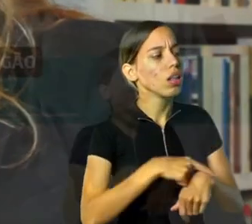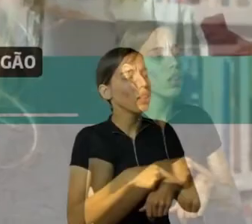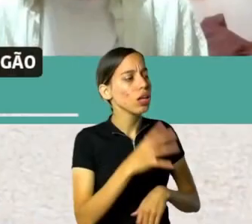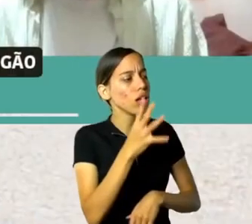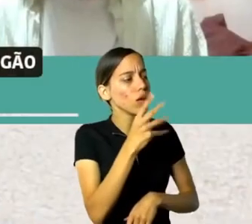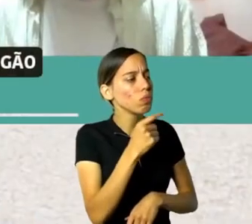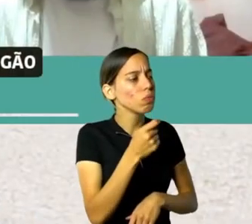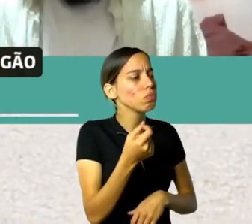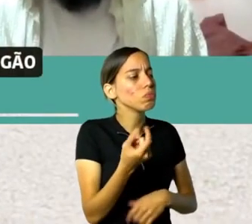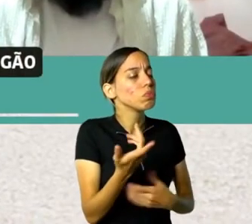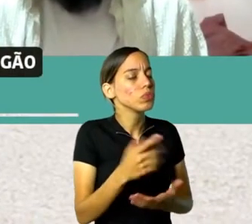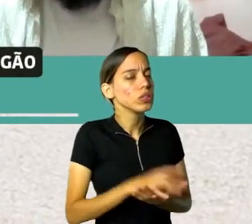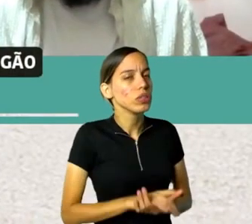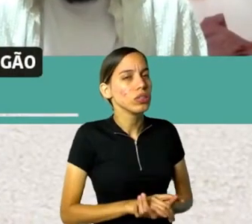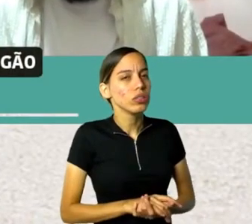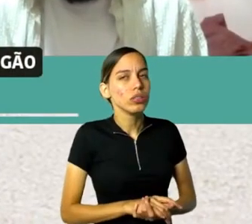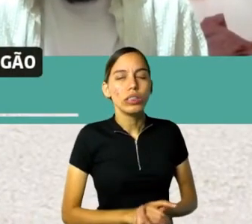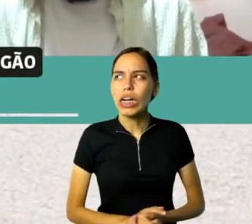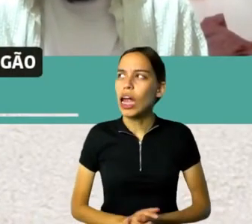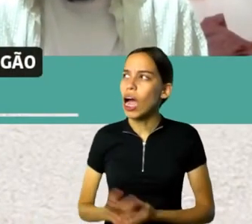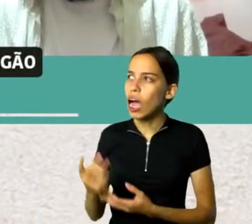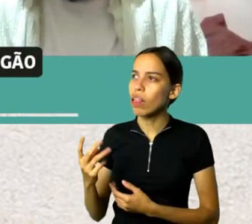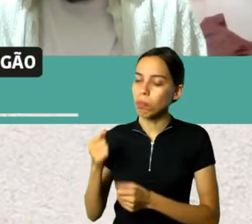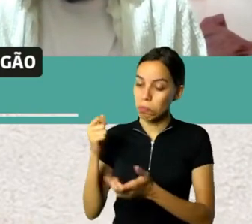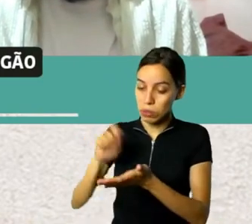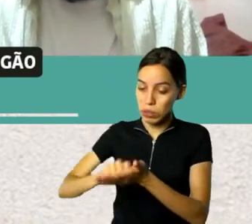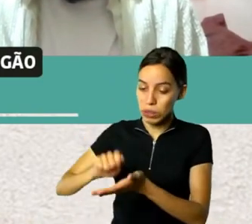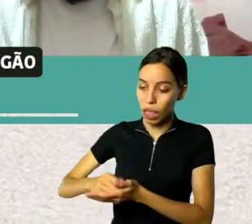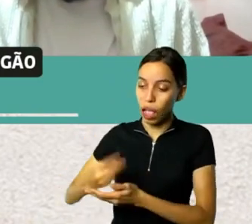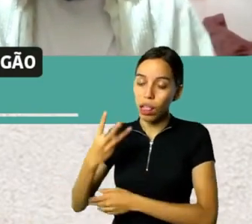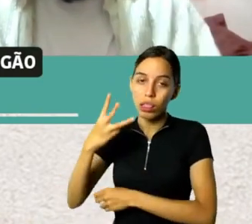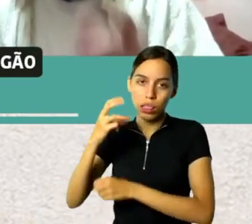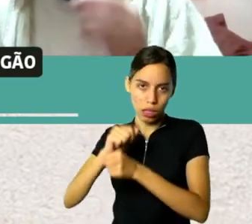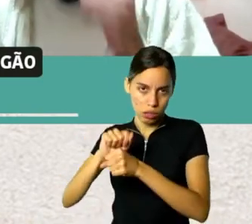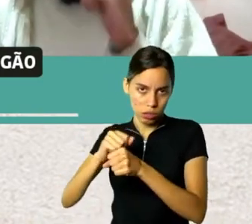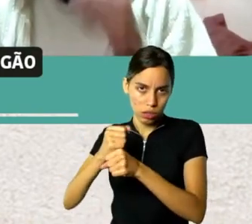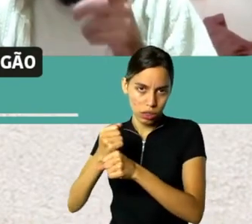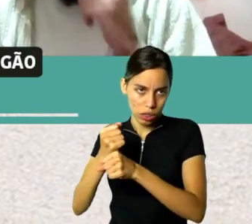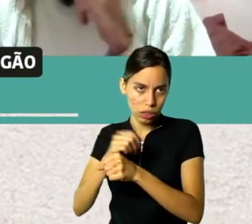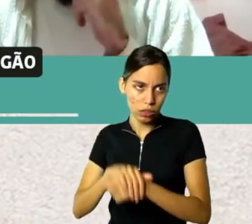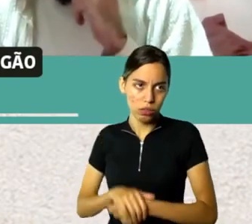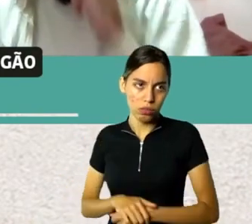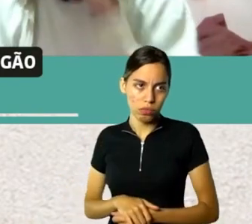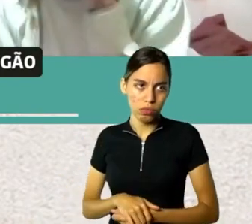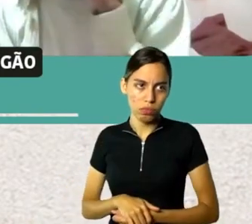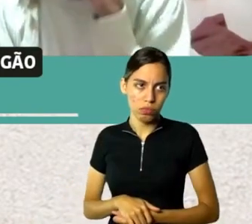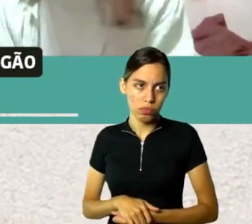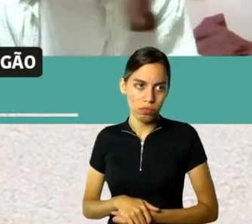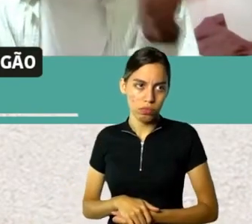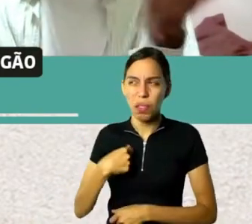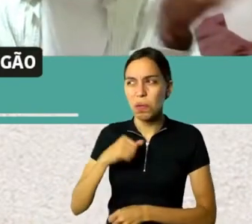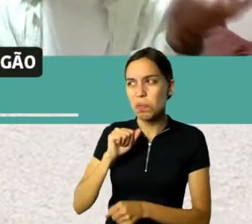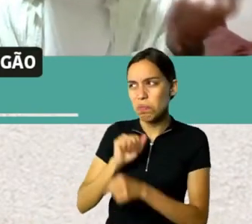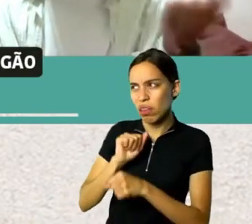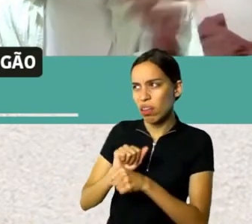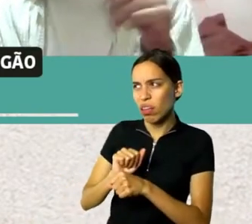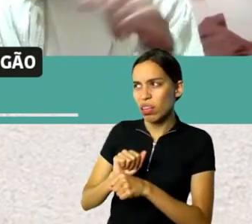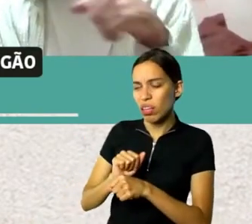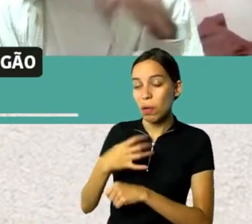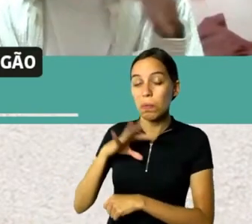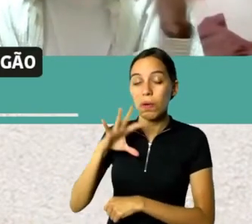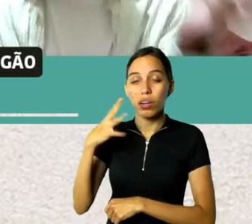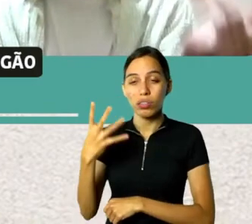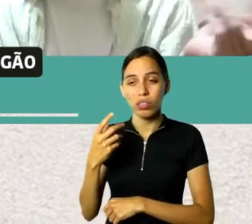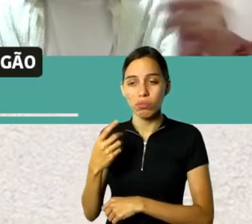anos. Ah, então foi tarde em relação. É, mas aí que tá, eu achei que eu ia fazer ele muito mais rápido, porque eu conhecia,